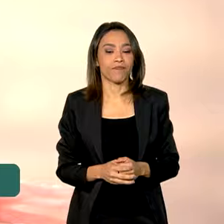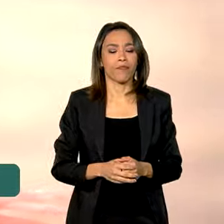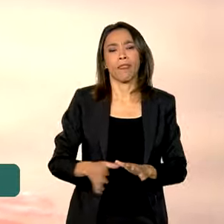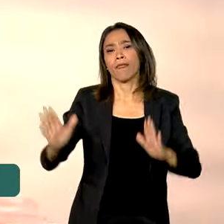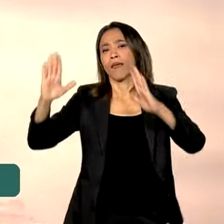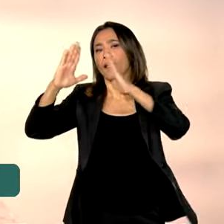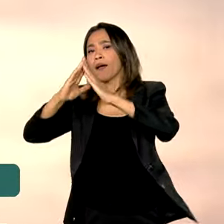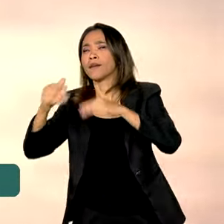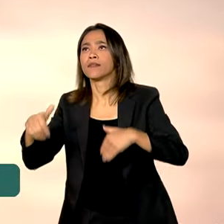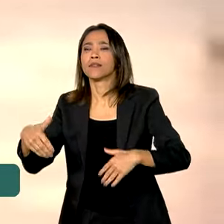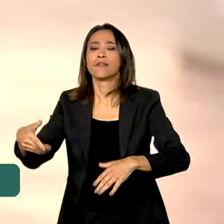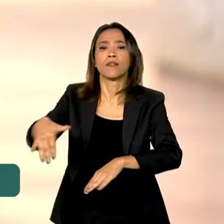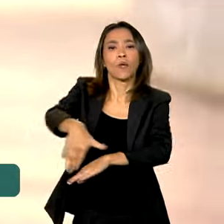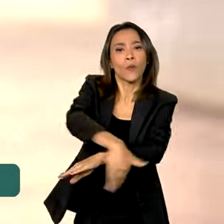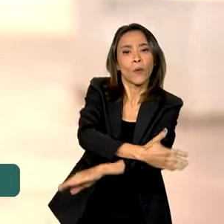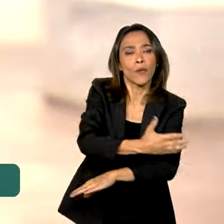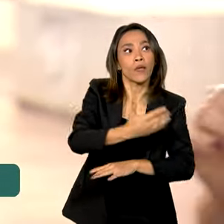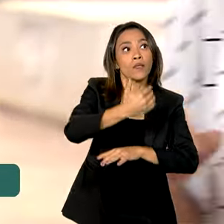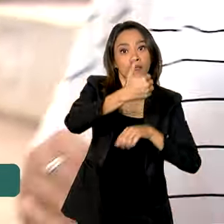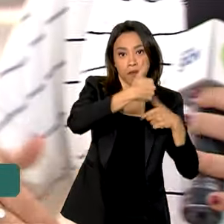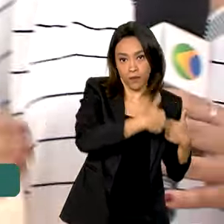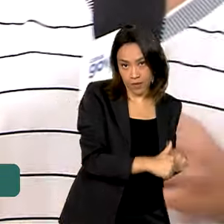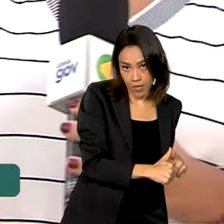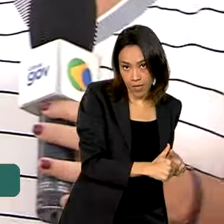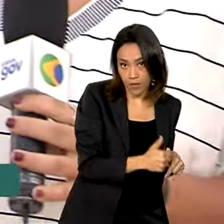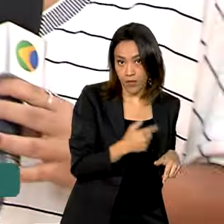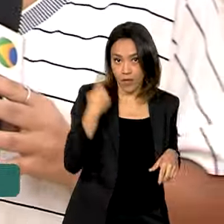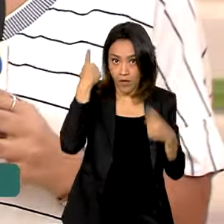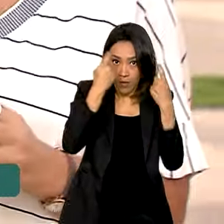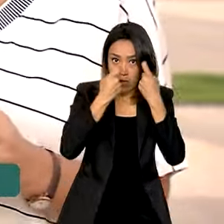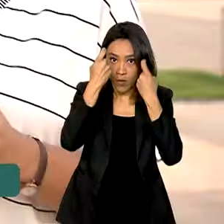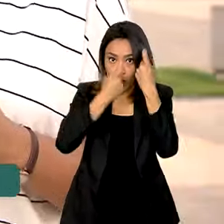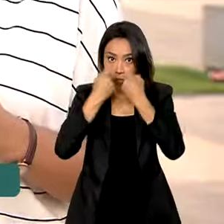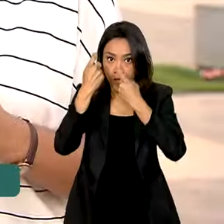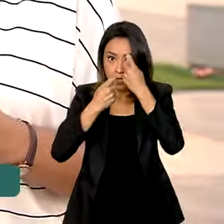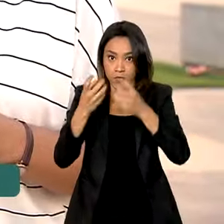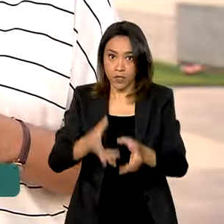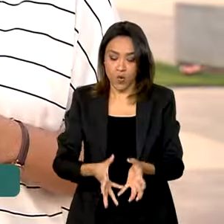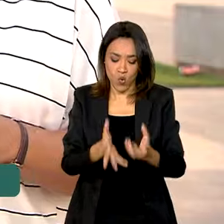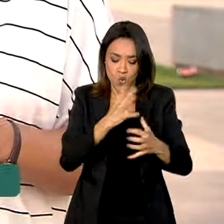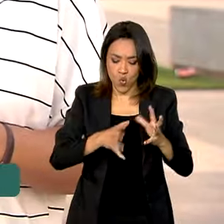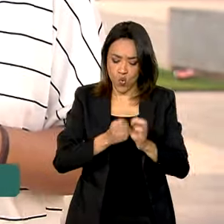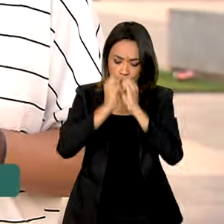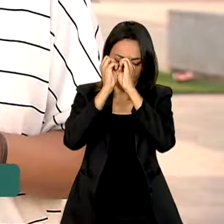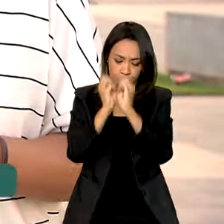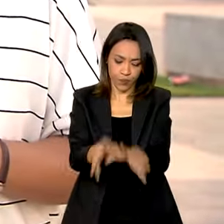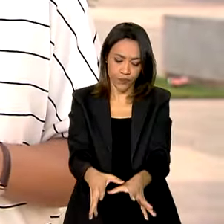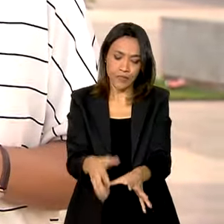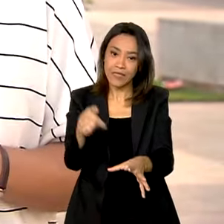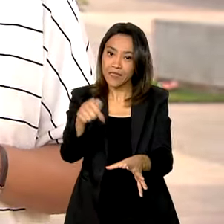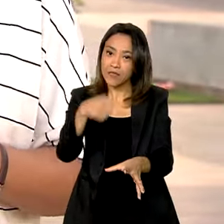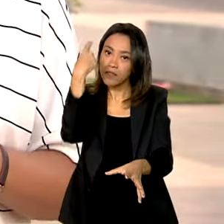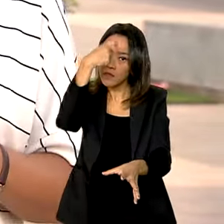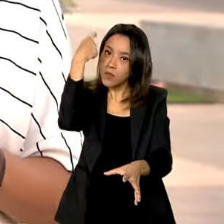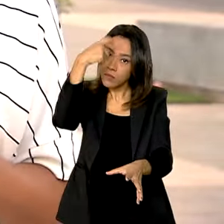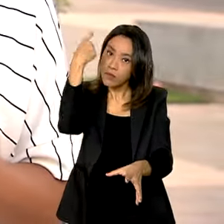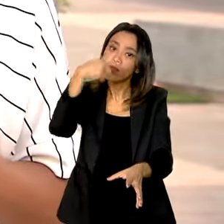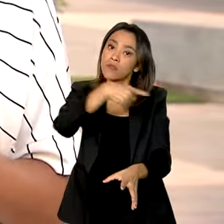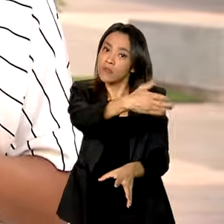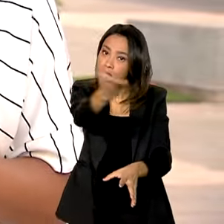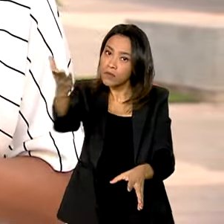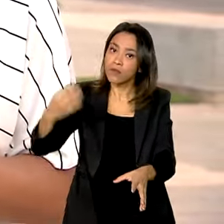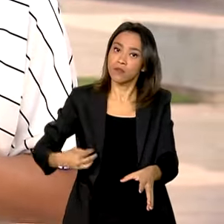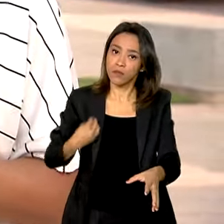na rua ou no trabalho. A preocupação com o destino dos resíduos que produzimos deve ser uma constante na vida do